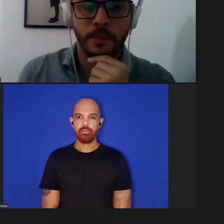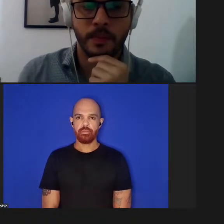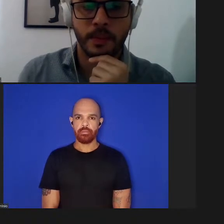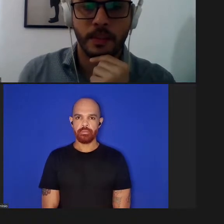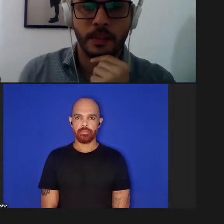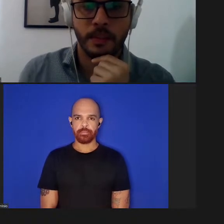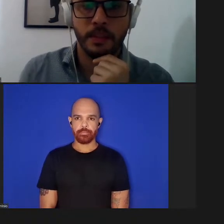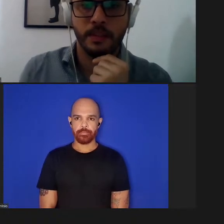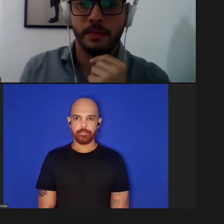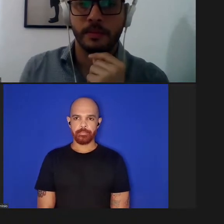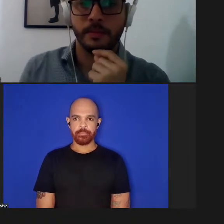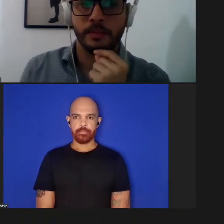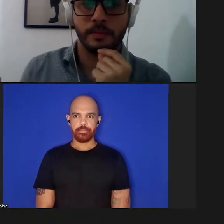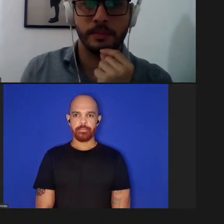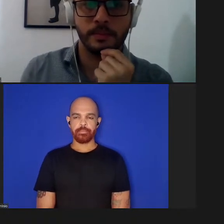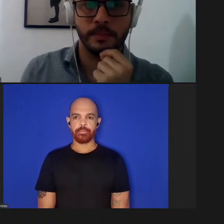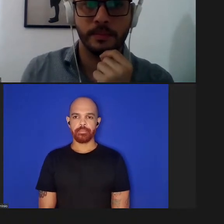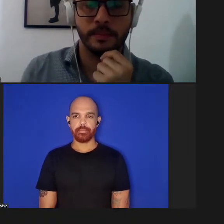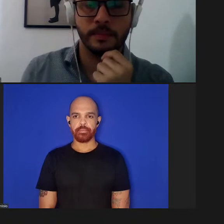então